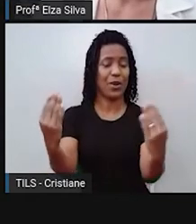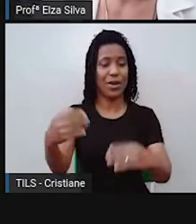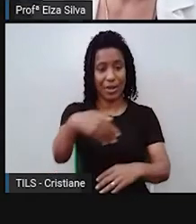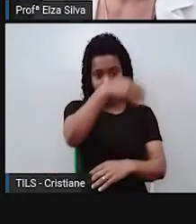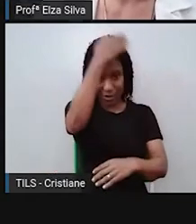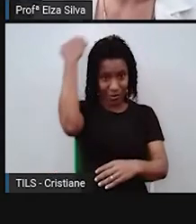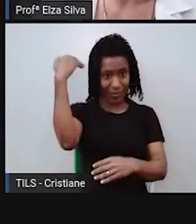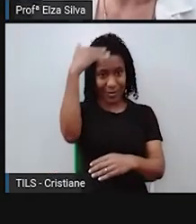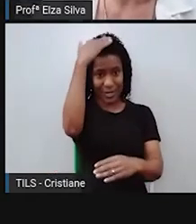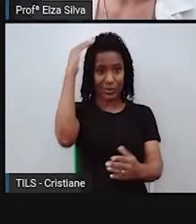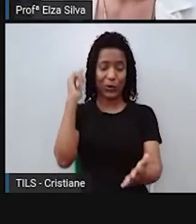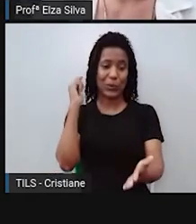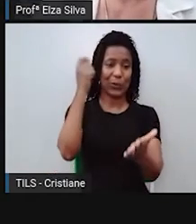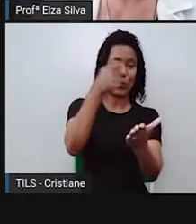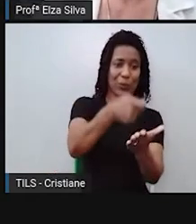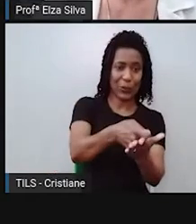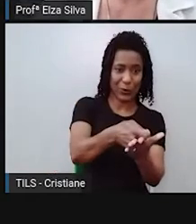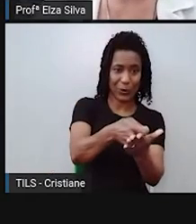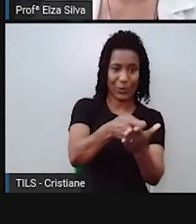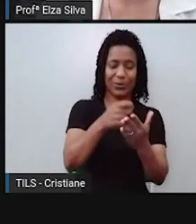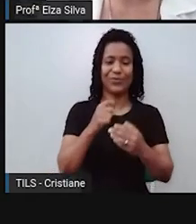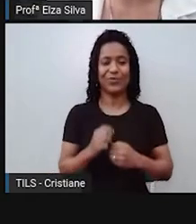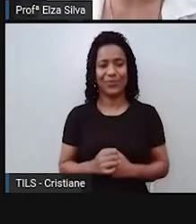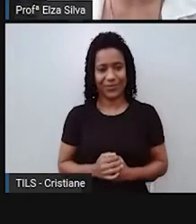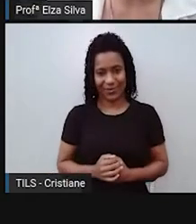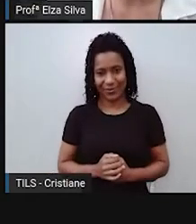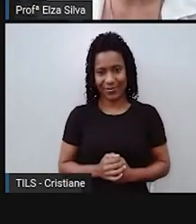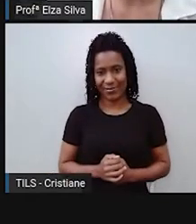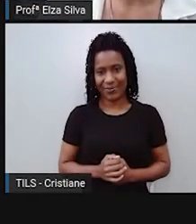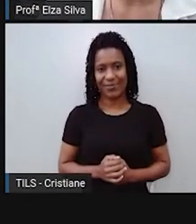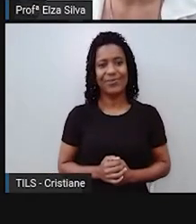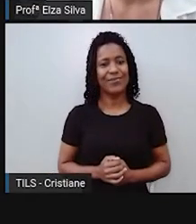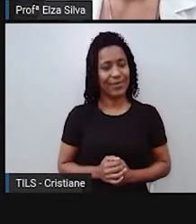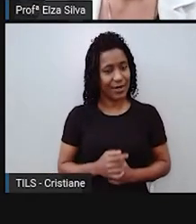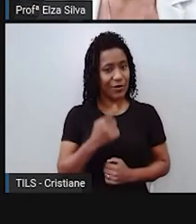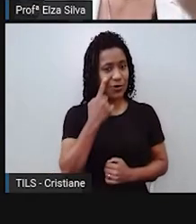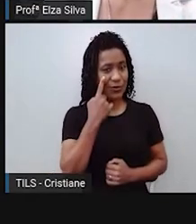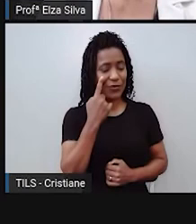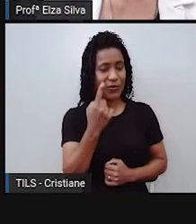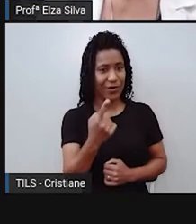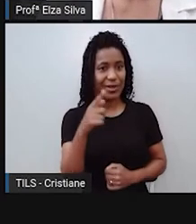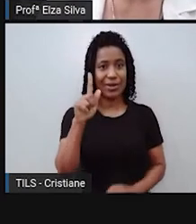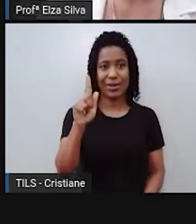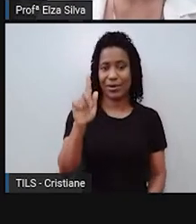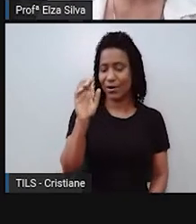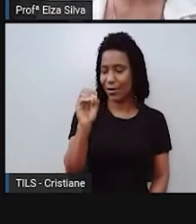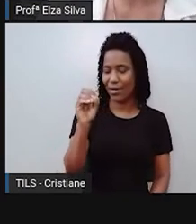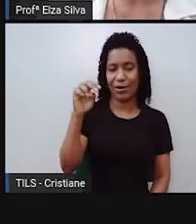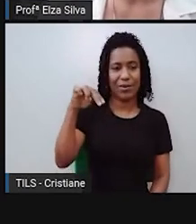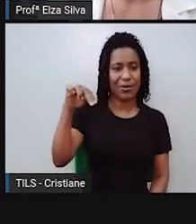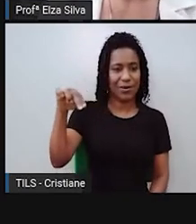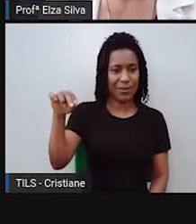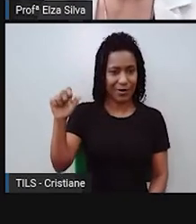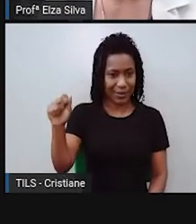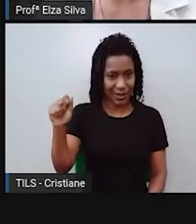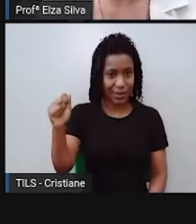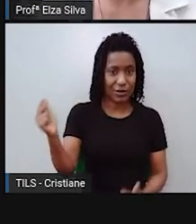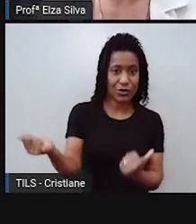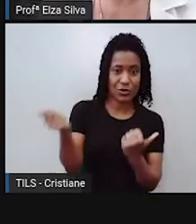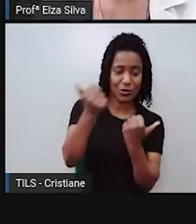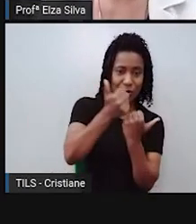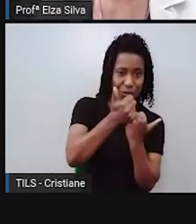Então, repetindo, eu utilizo gonna no lugar de going to, mas